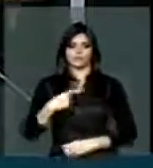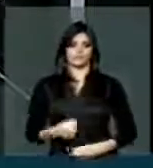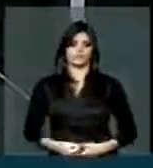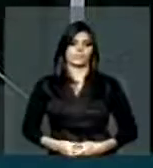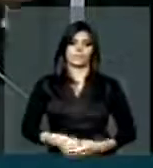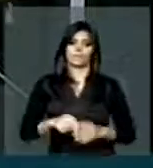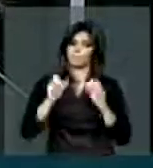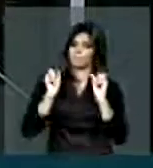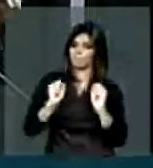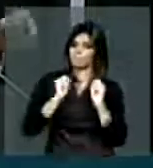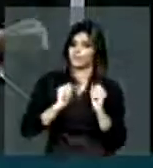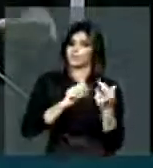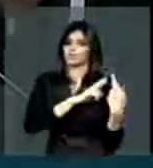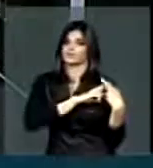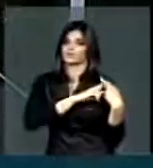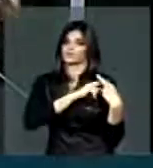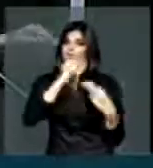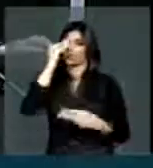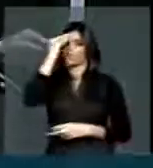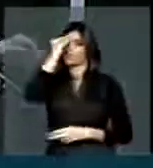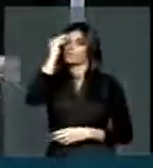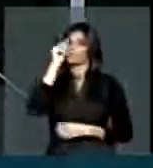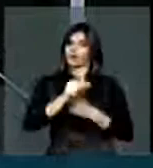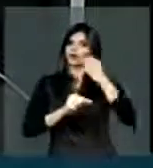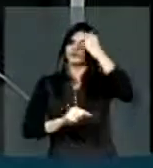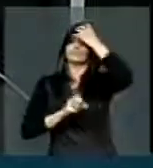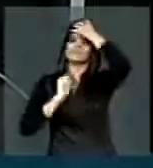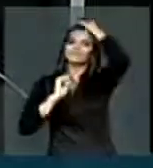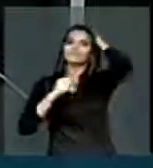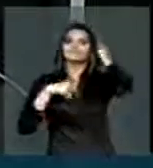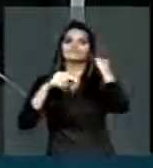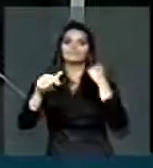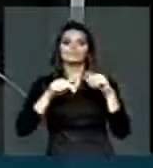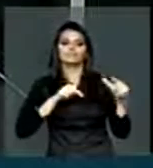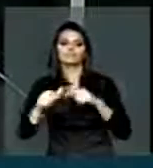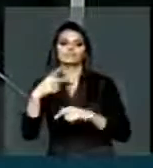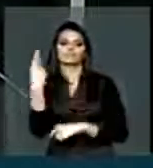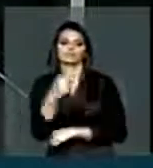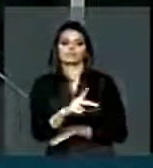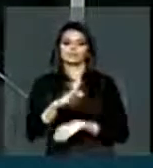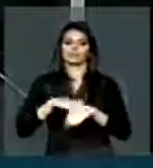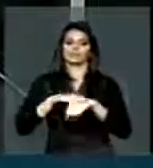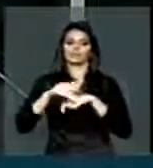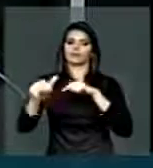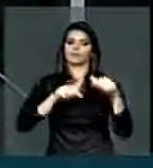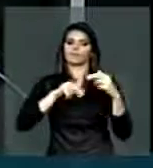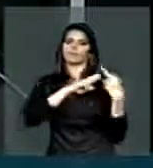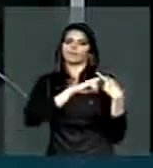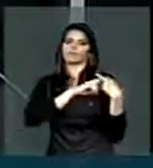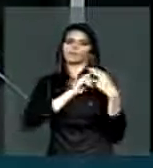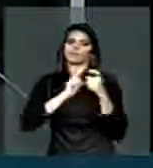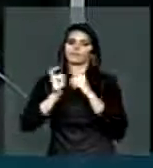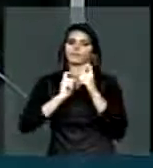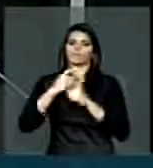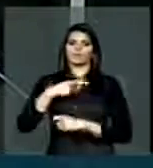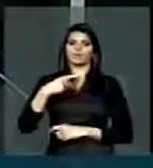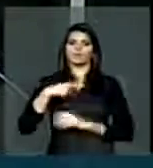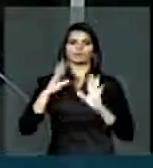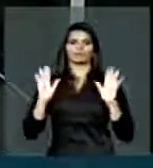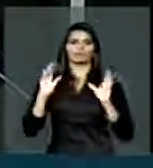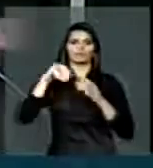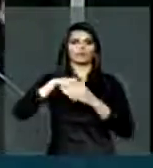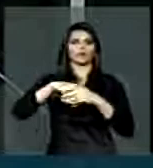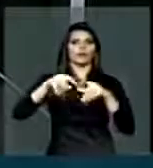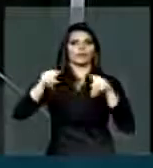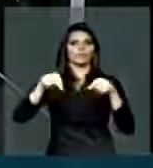pode ser responsabilizado no exercício da sua, da minha administração, dentro do meu